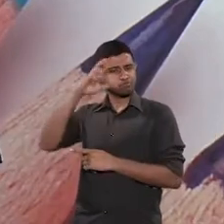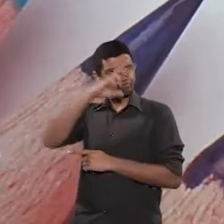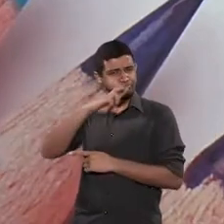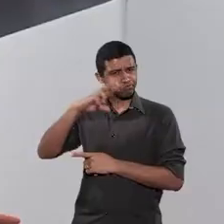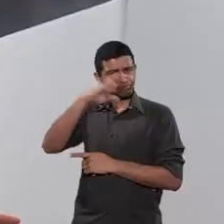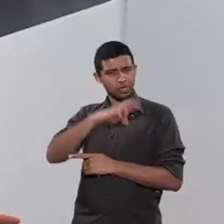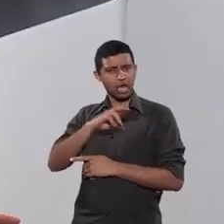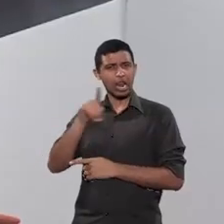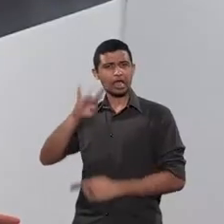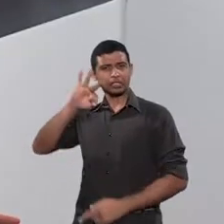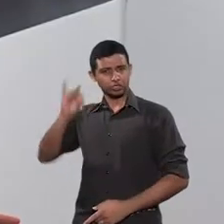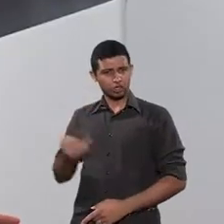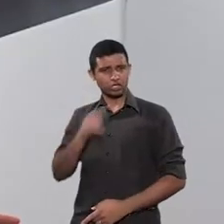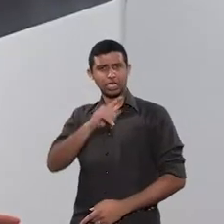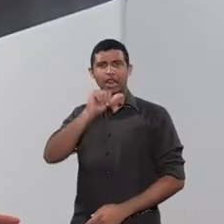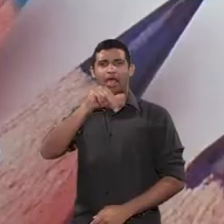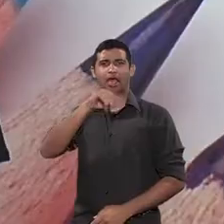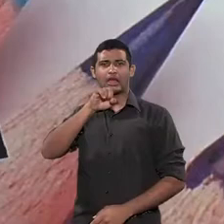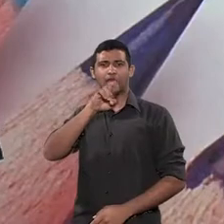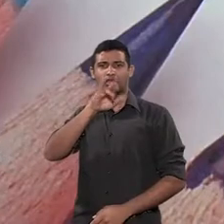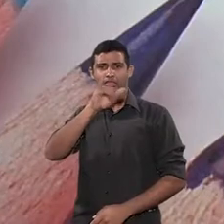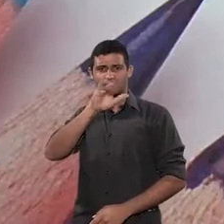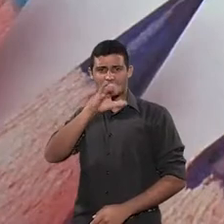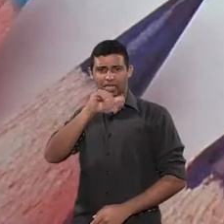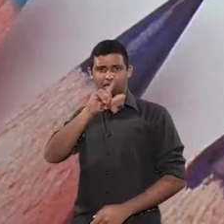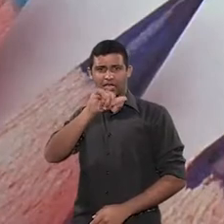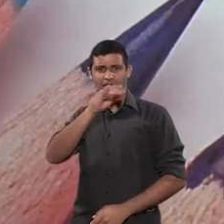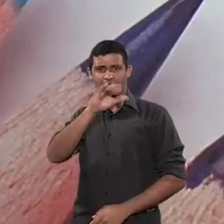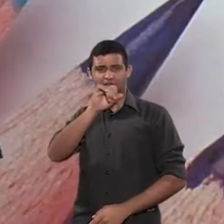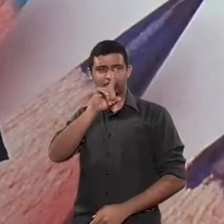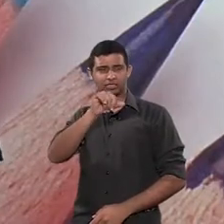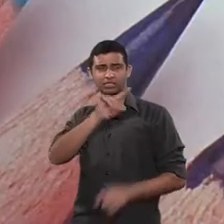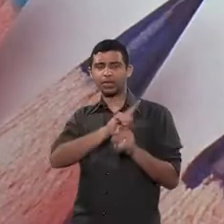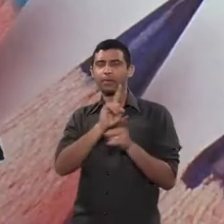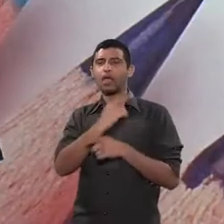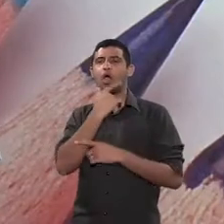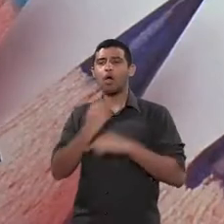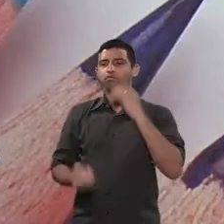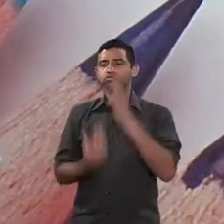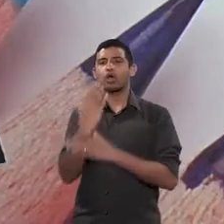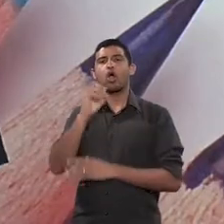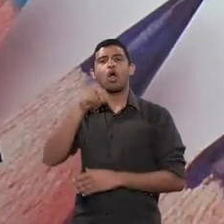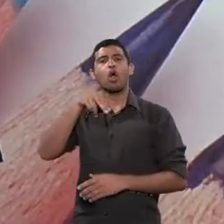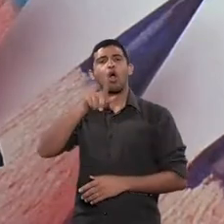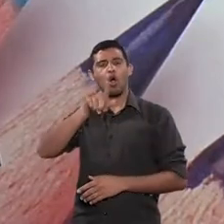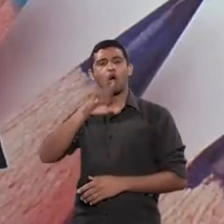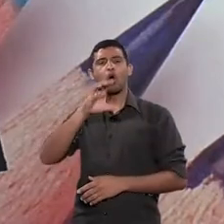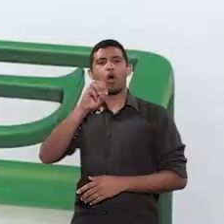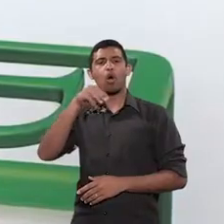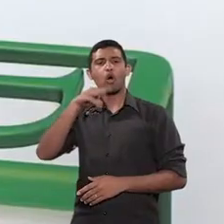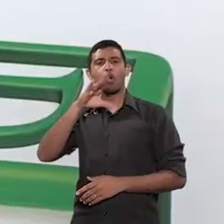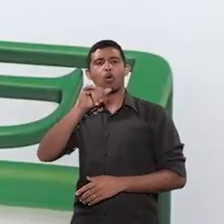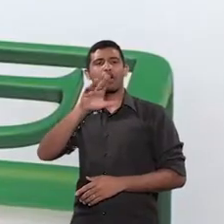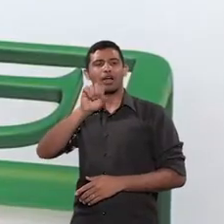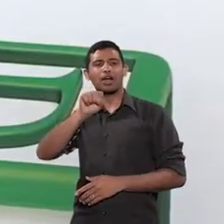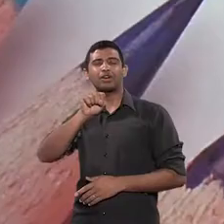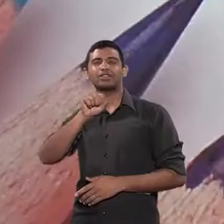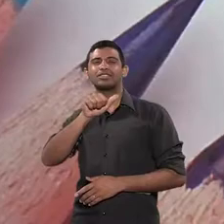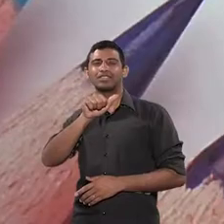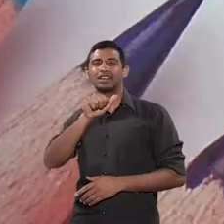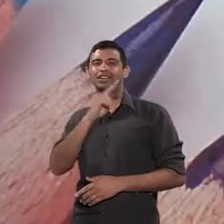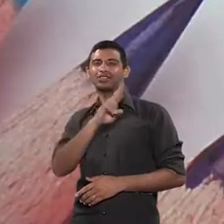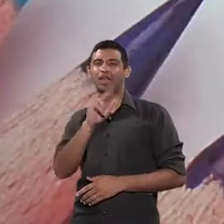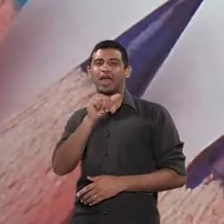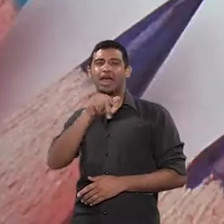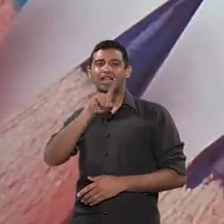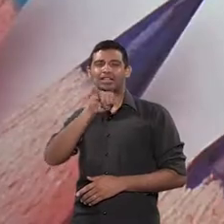Justiça, Andréia Calçada. E o fundador da ONG Com Causa, Adriano Dias. Muito